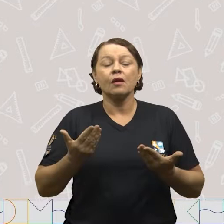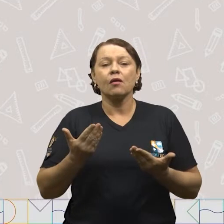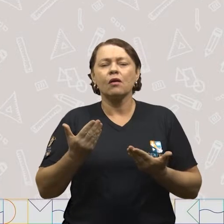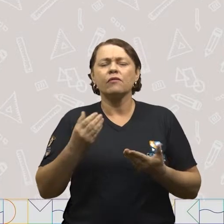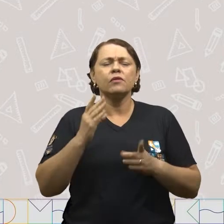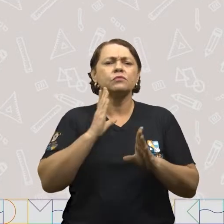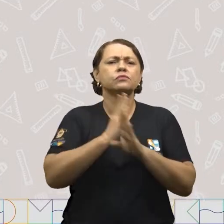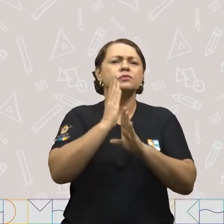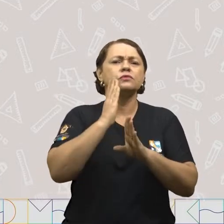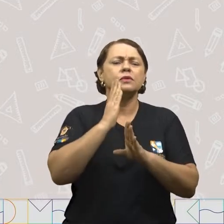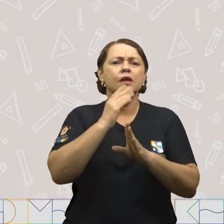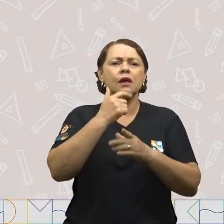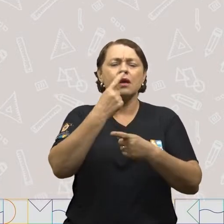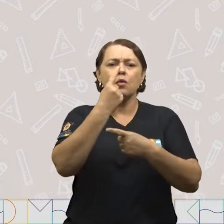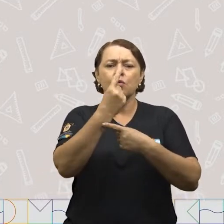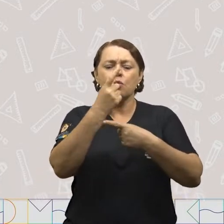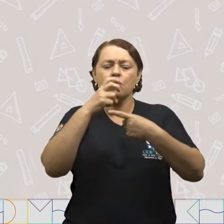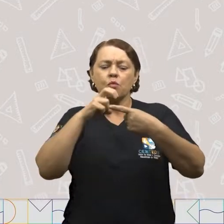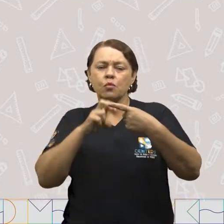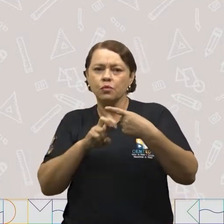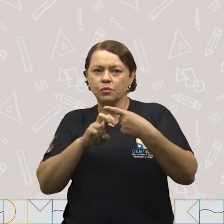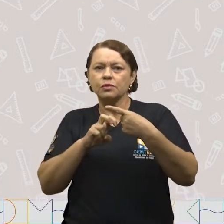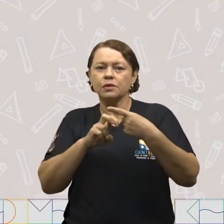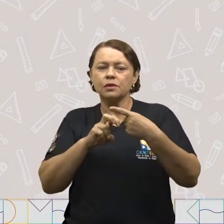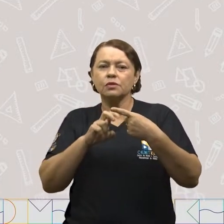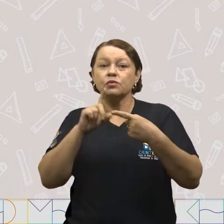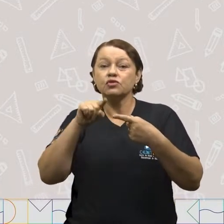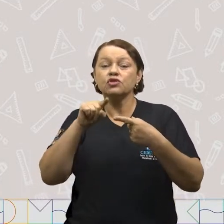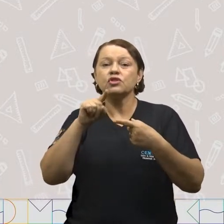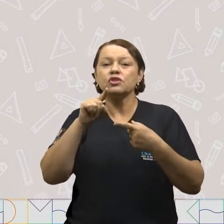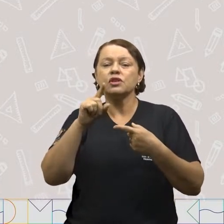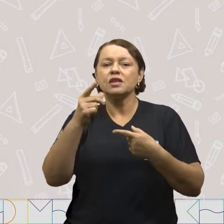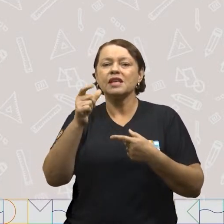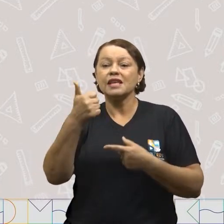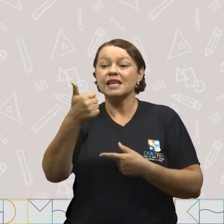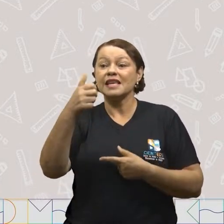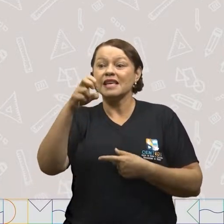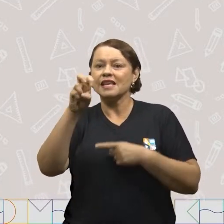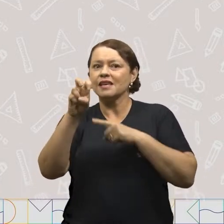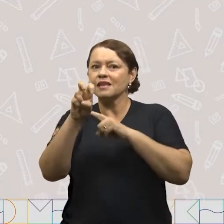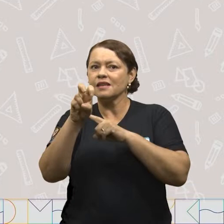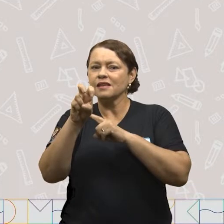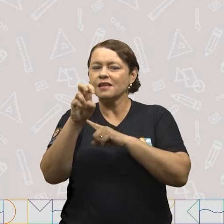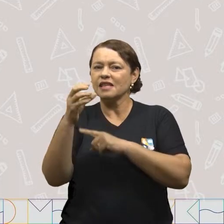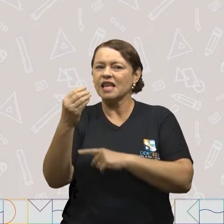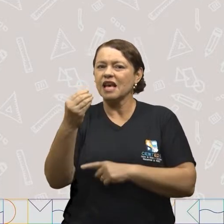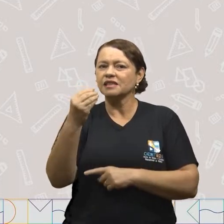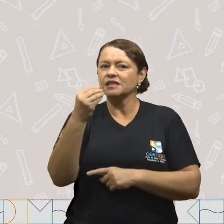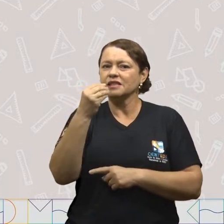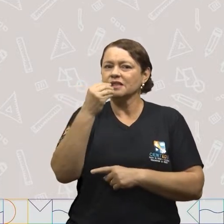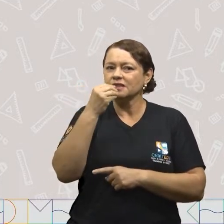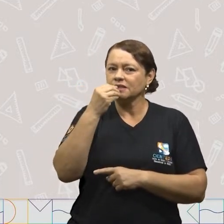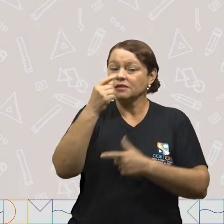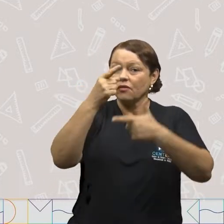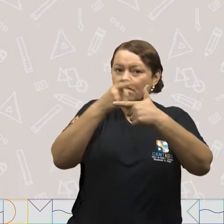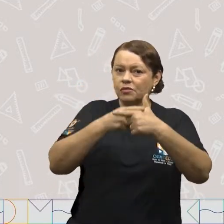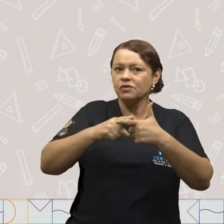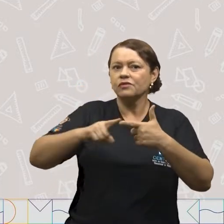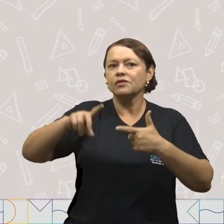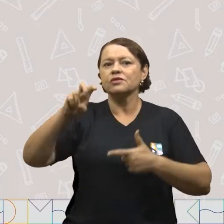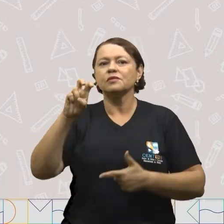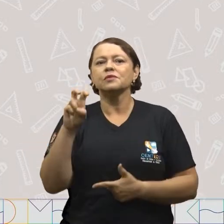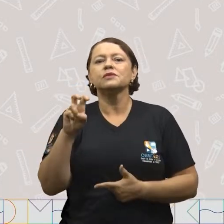quinta parte de quinze cenouras. Para isso, vamos dividi-las por cinco.